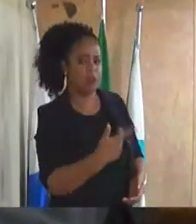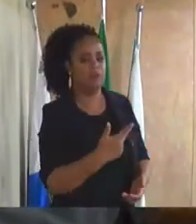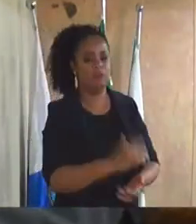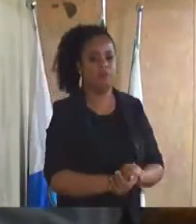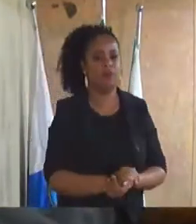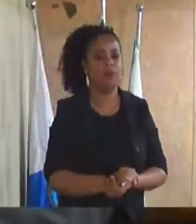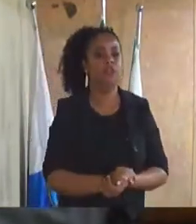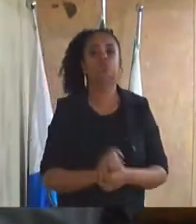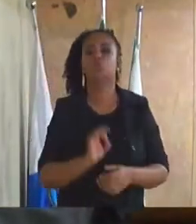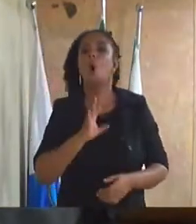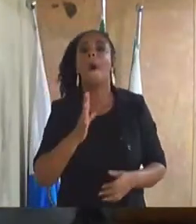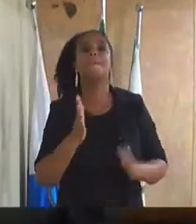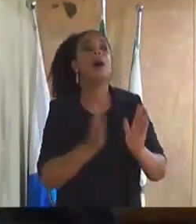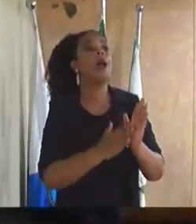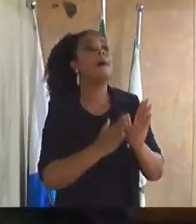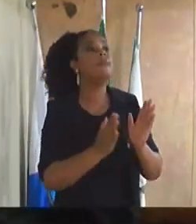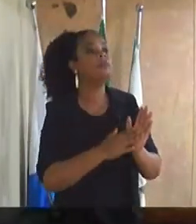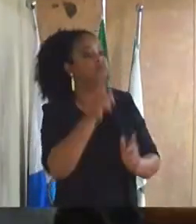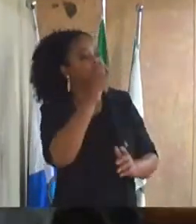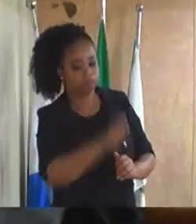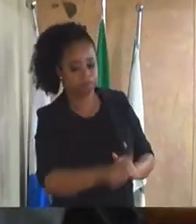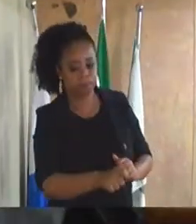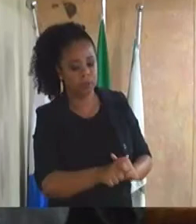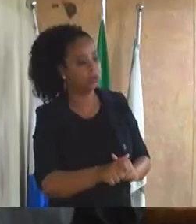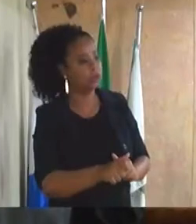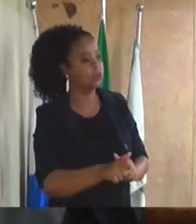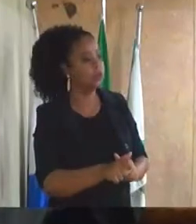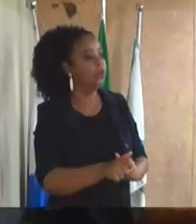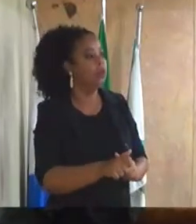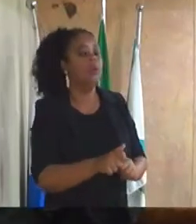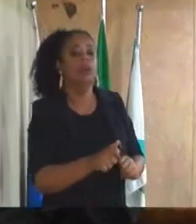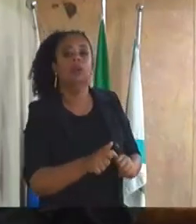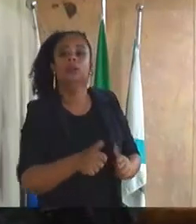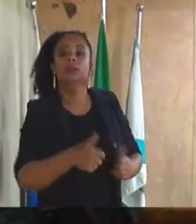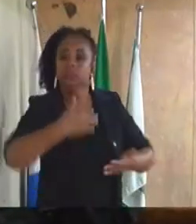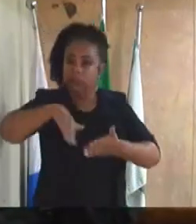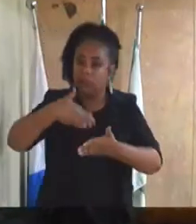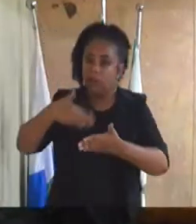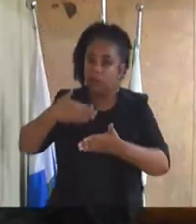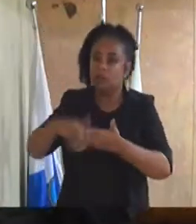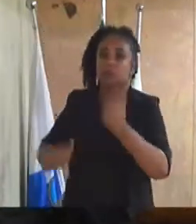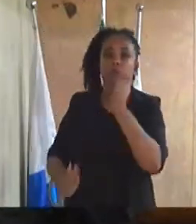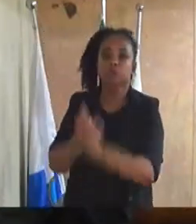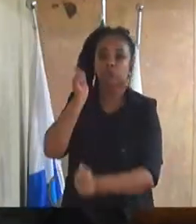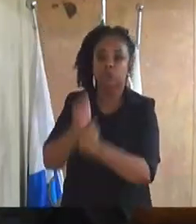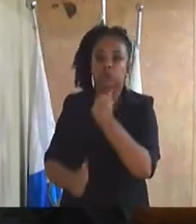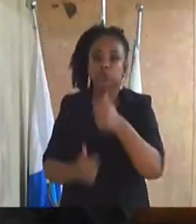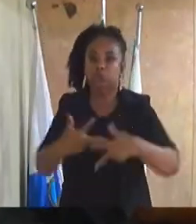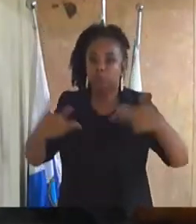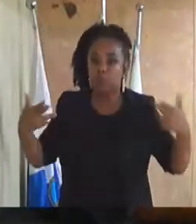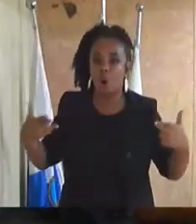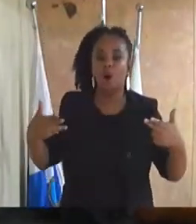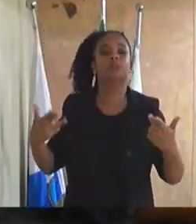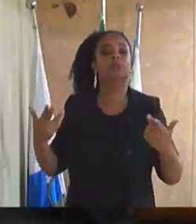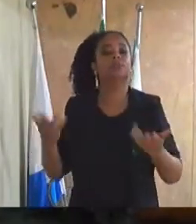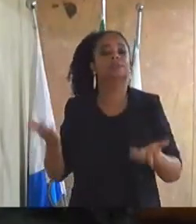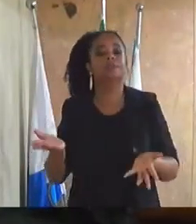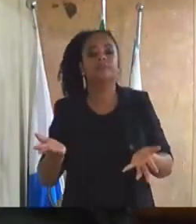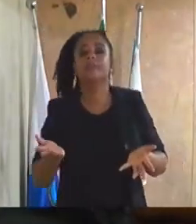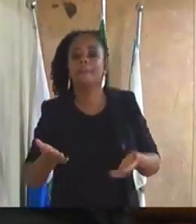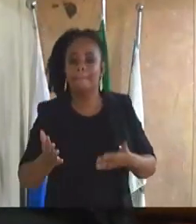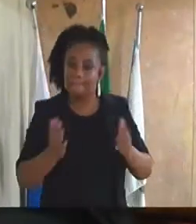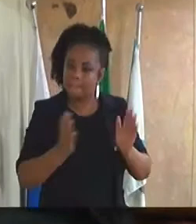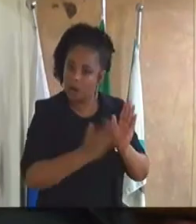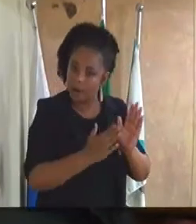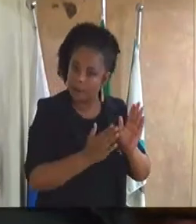parabenizar a vossa excelência que estava na secretaria de esporte e lazer parabéns pelo trabalho que vossa excelência